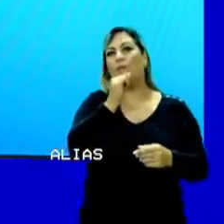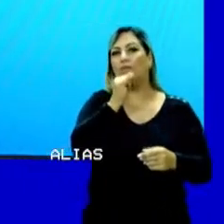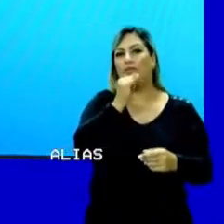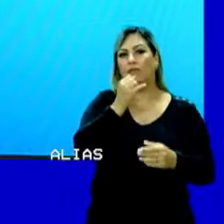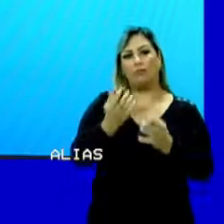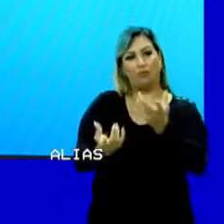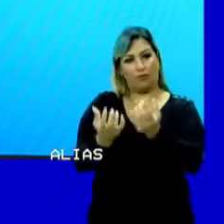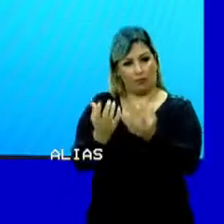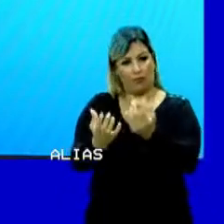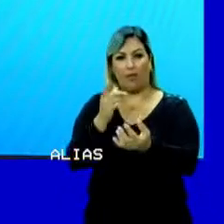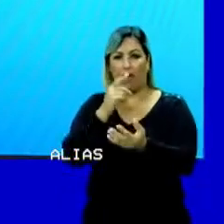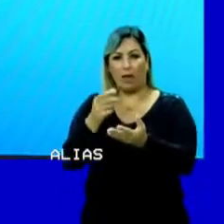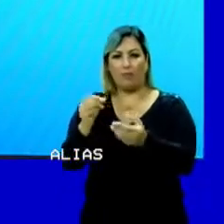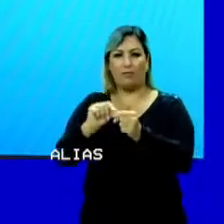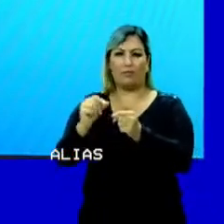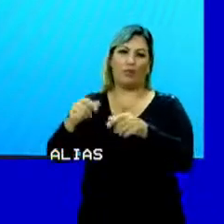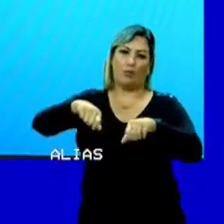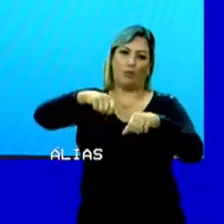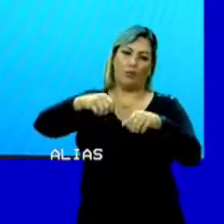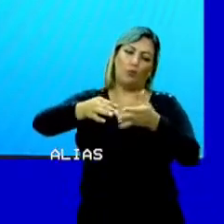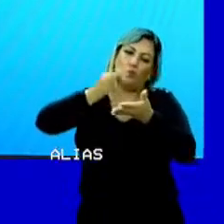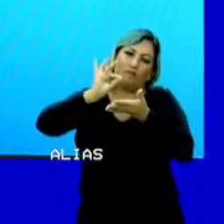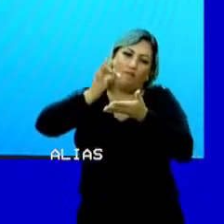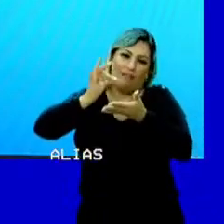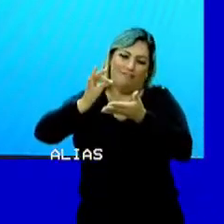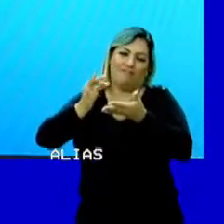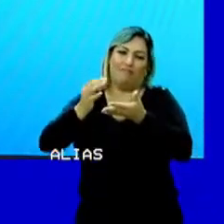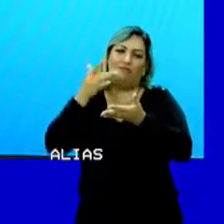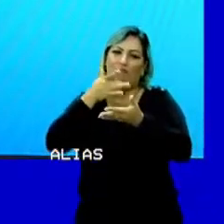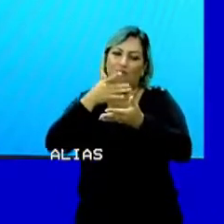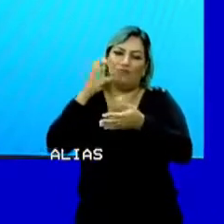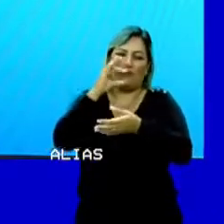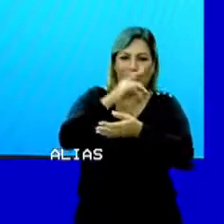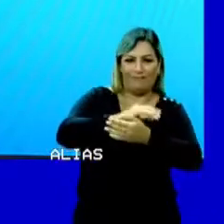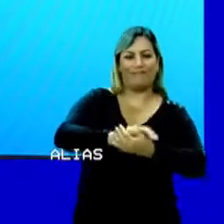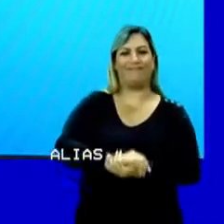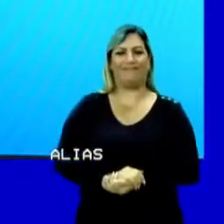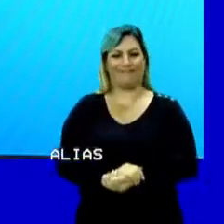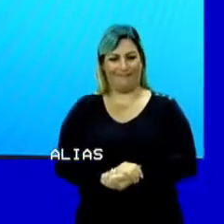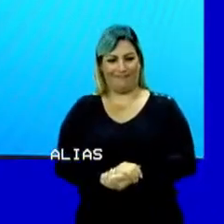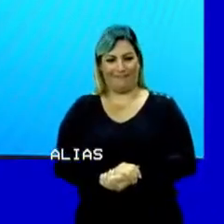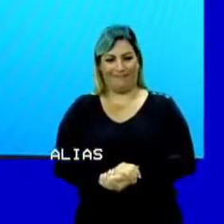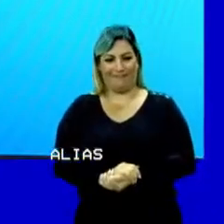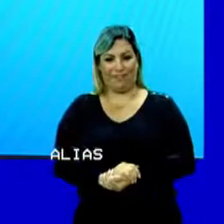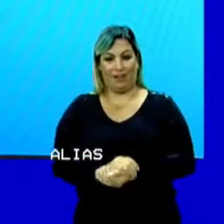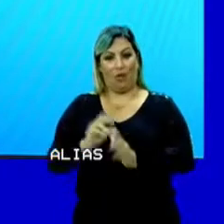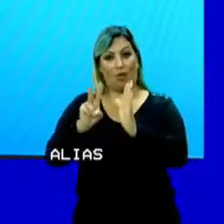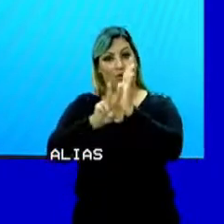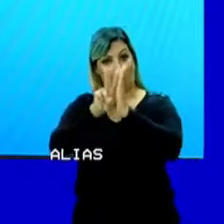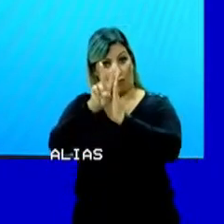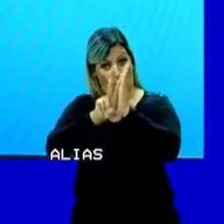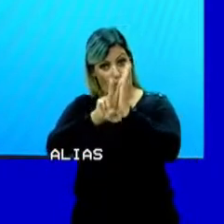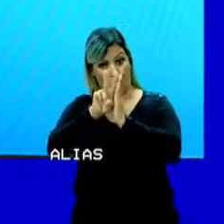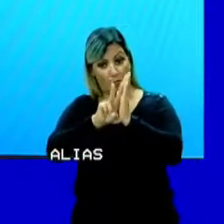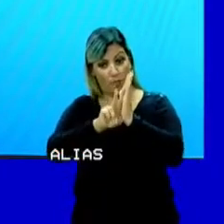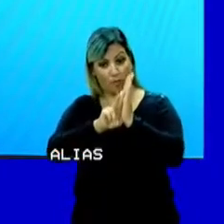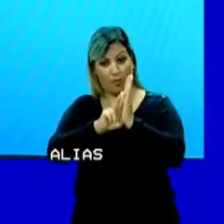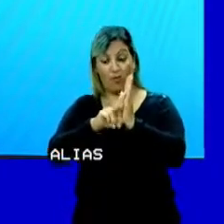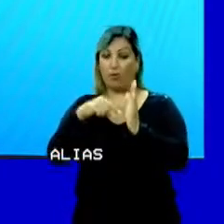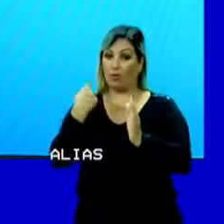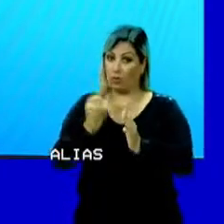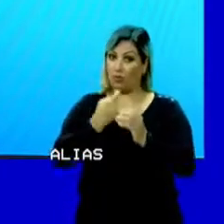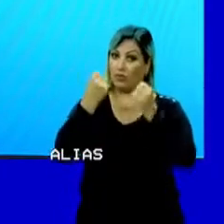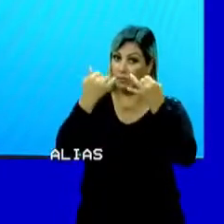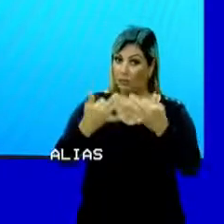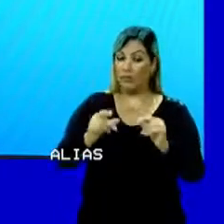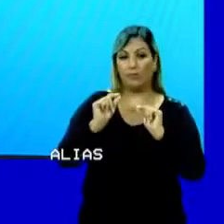para ferver na sua casa, para fazer aquele café bem gostoso. Bem quentinho, não é? Quanto ao volume, super jovens, a gente comenta o seguinte.